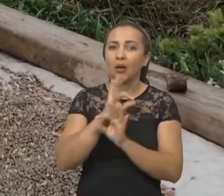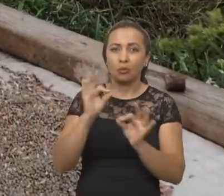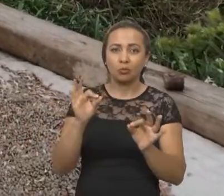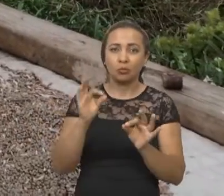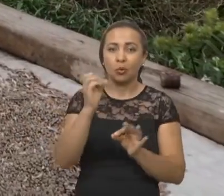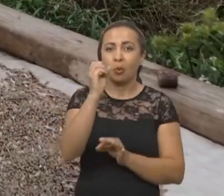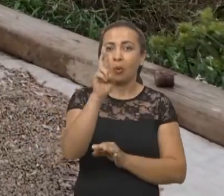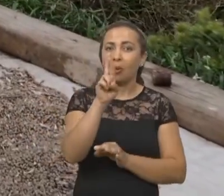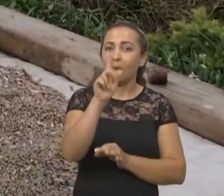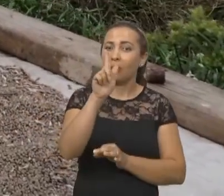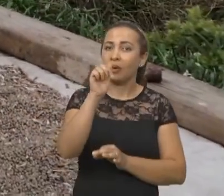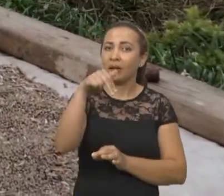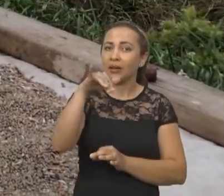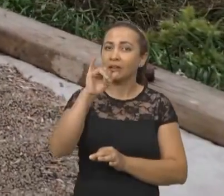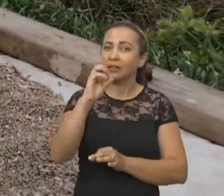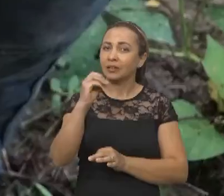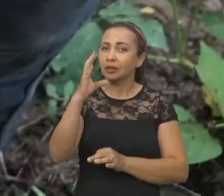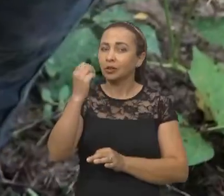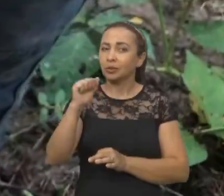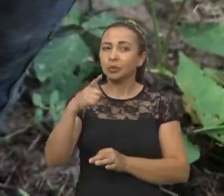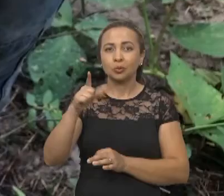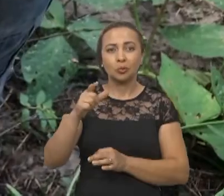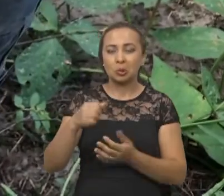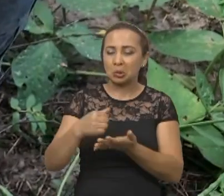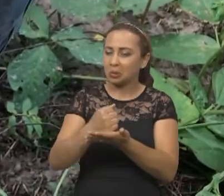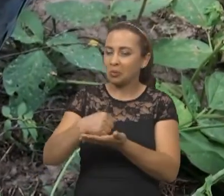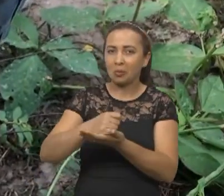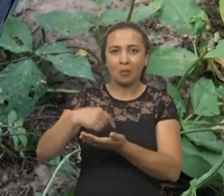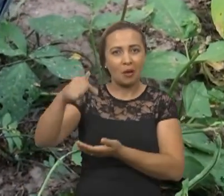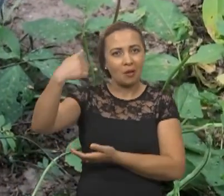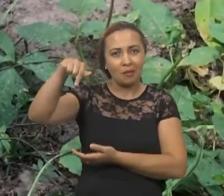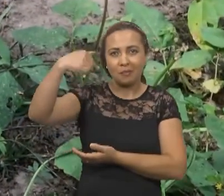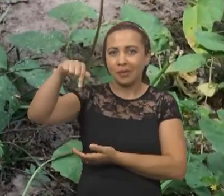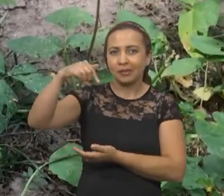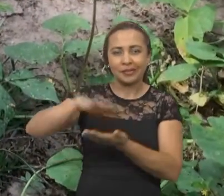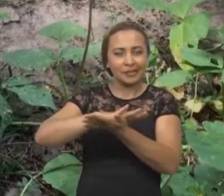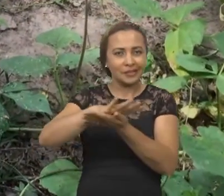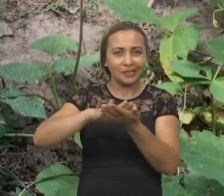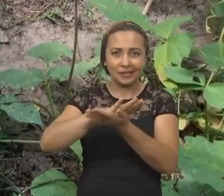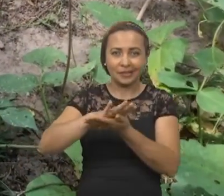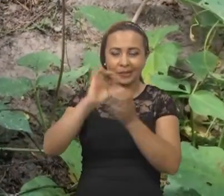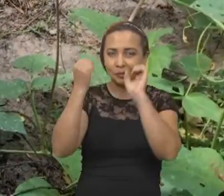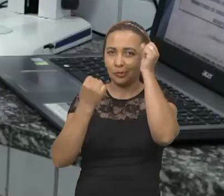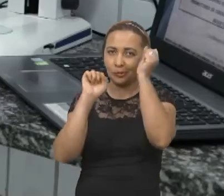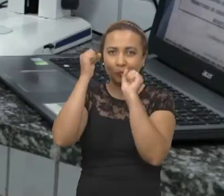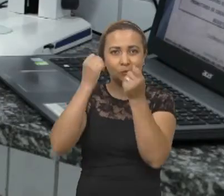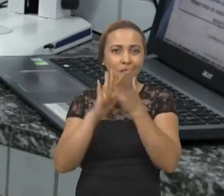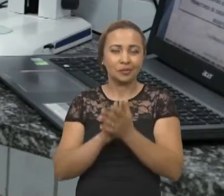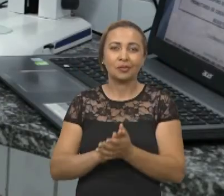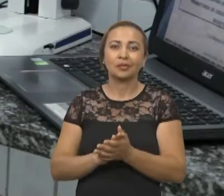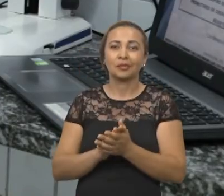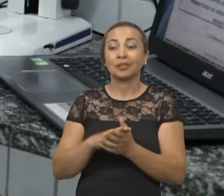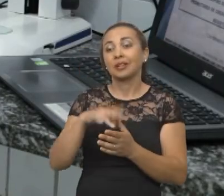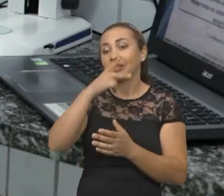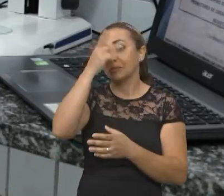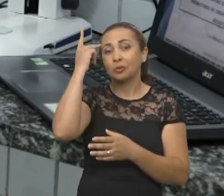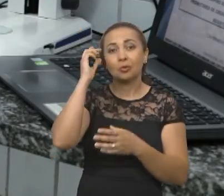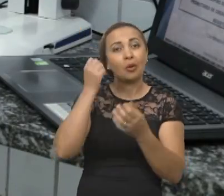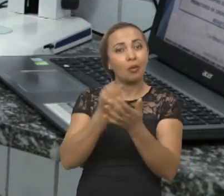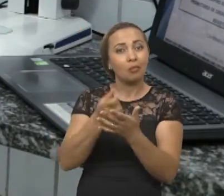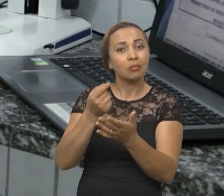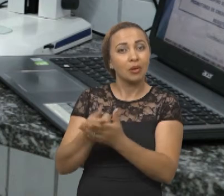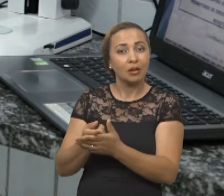orgânico um produto que ele vai ter menos quantidade de químicos industriais nele e esses compradores